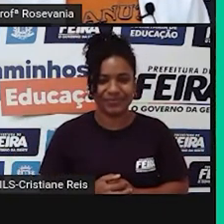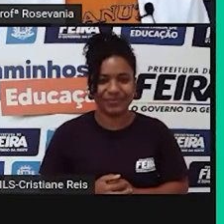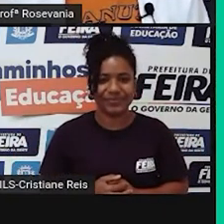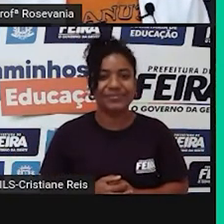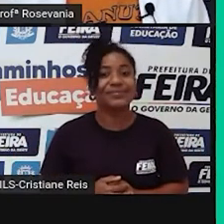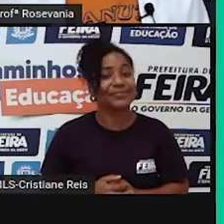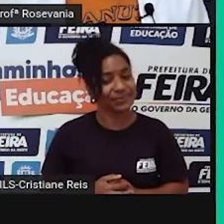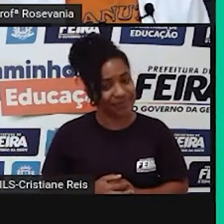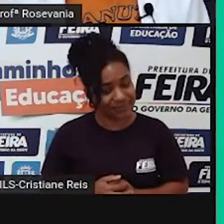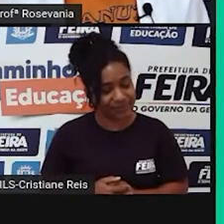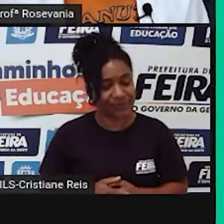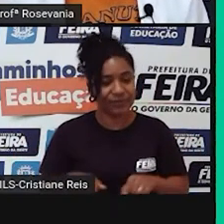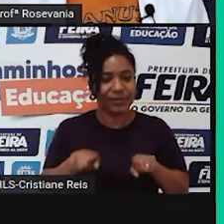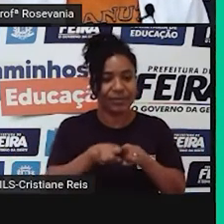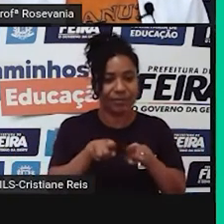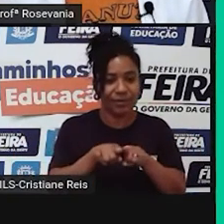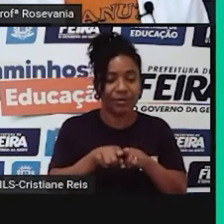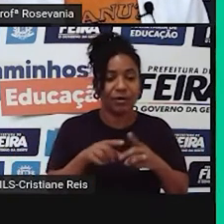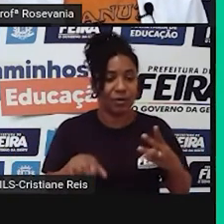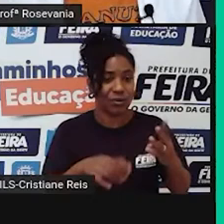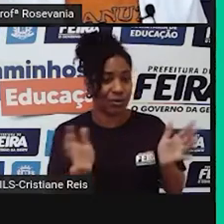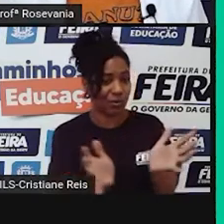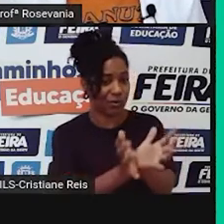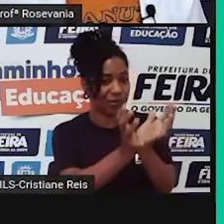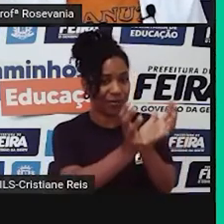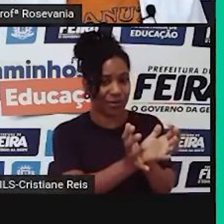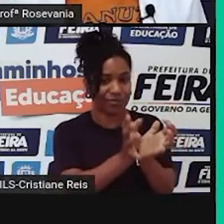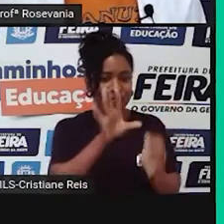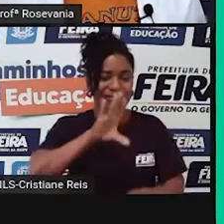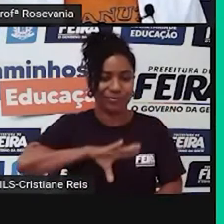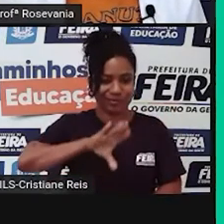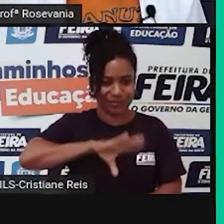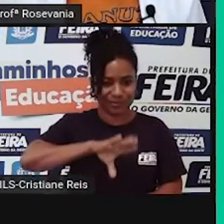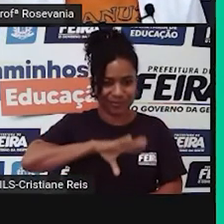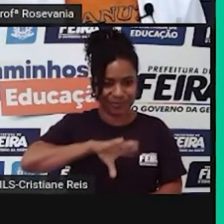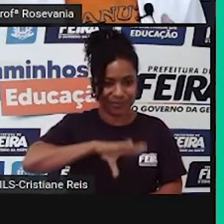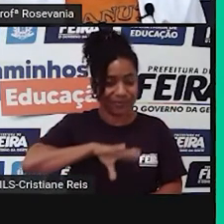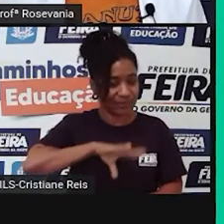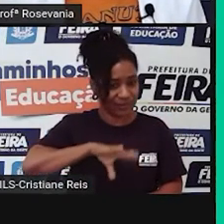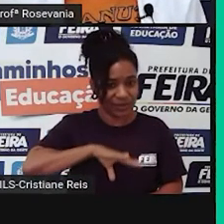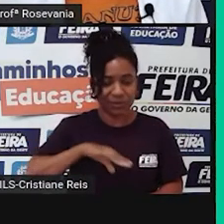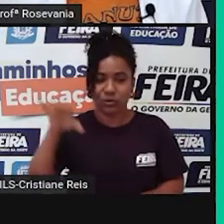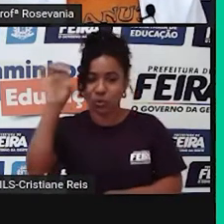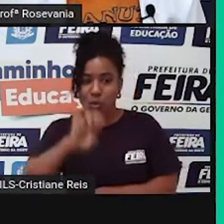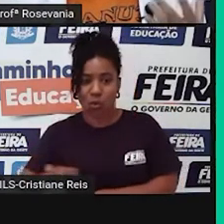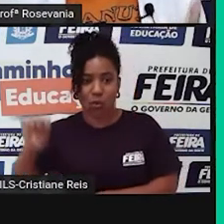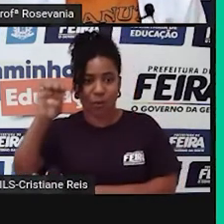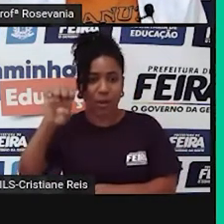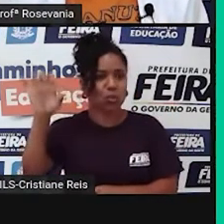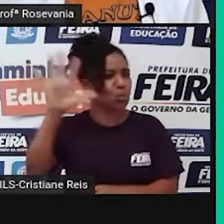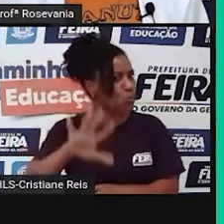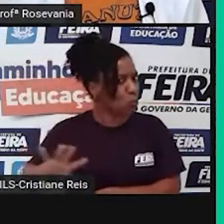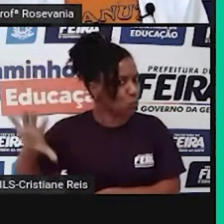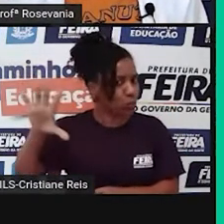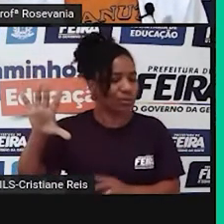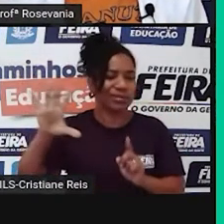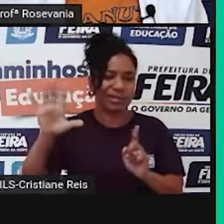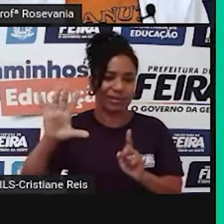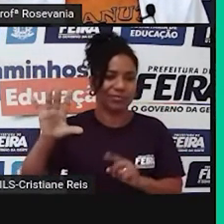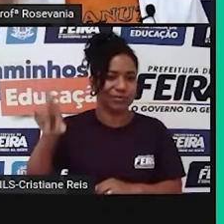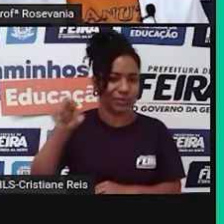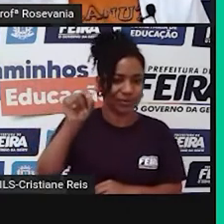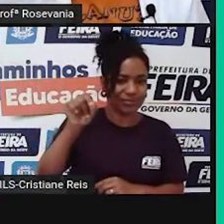essa contribuição dos povos portugueses. Eu não quis colocar especificamente os europeus, mas a gente sabe que, né, é que